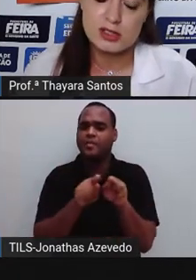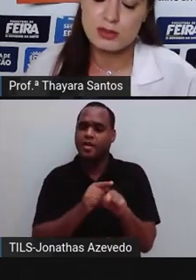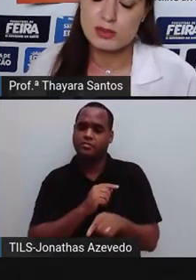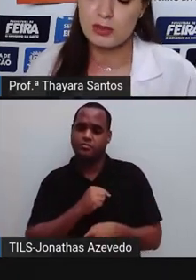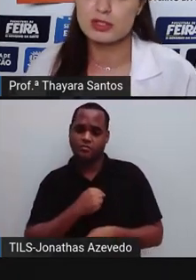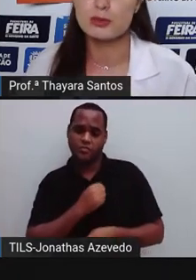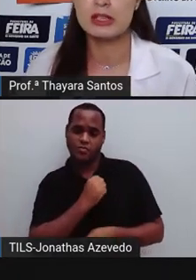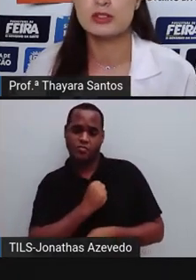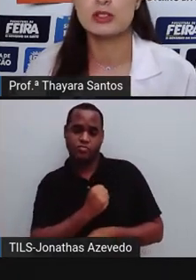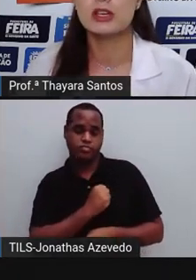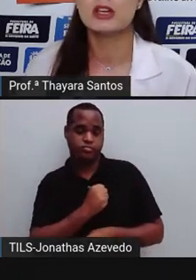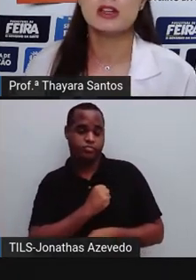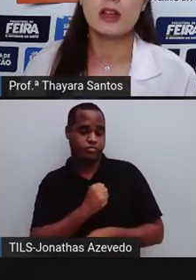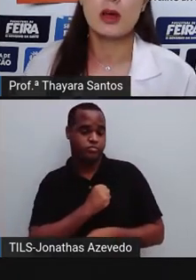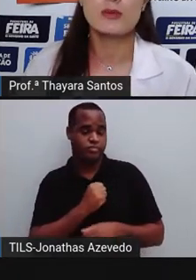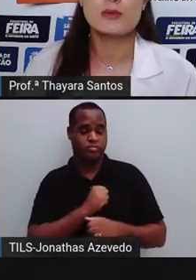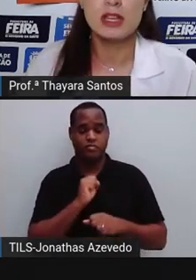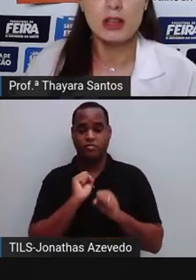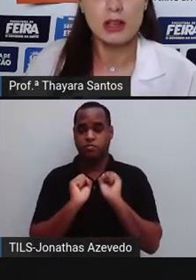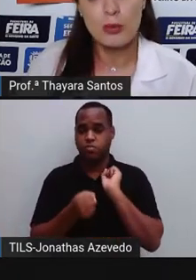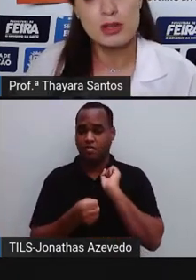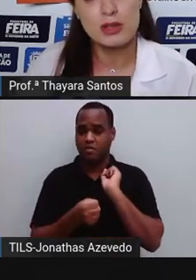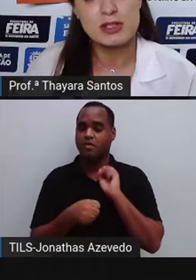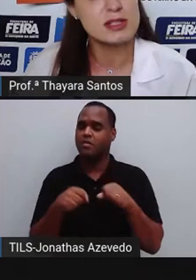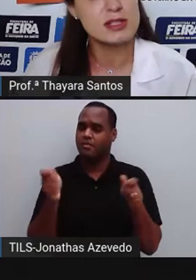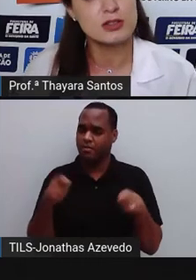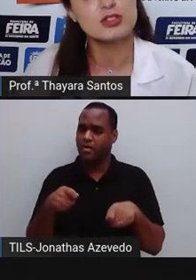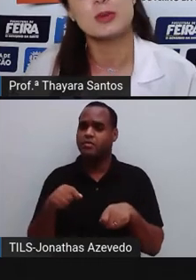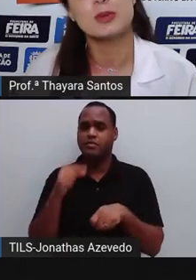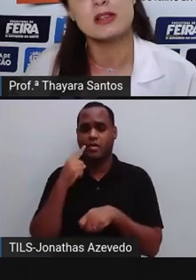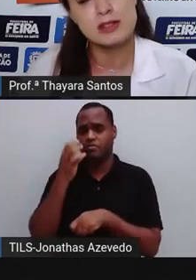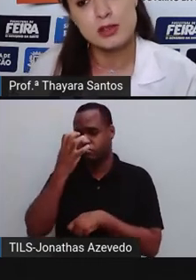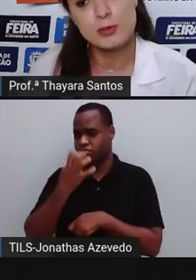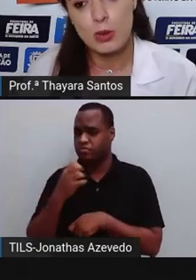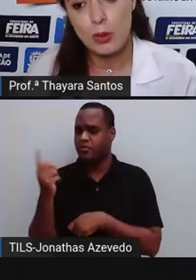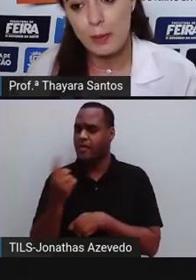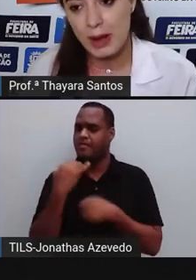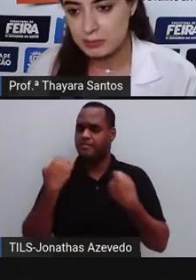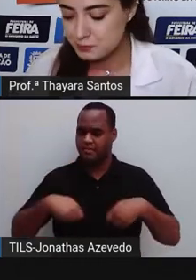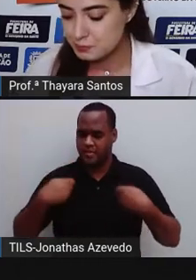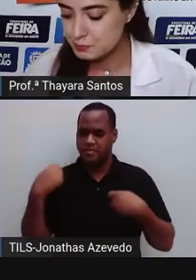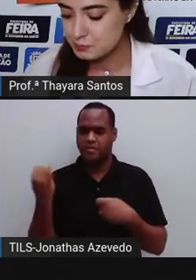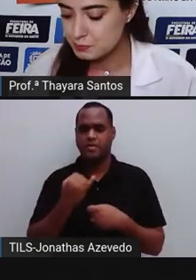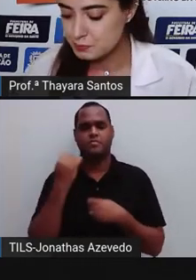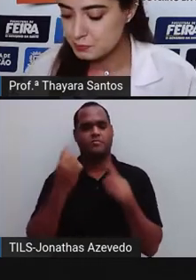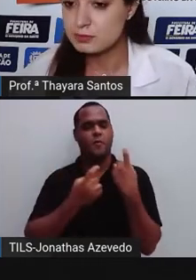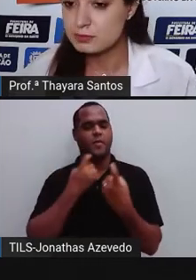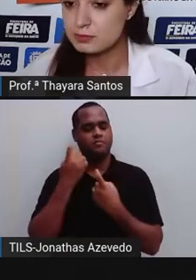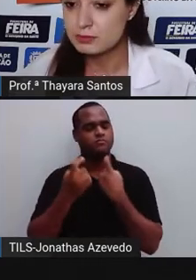cardíacas, consequentemente. Então, sim, é uma coisa séria que a gente precisa se preocupar.